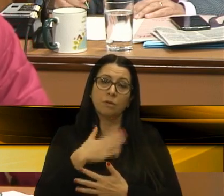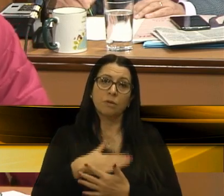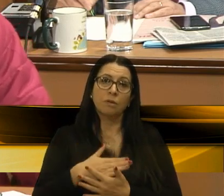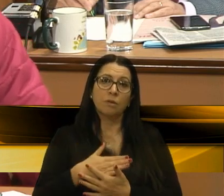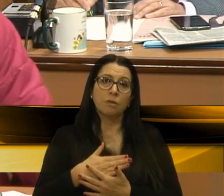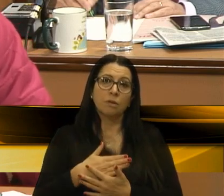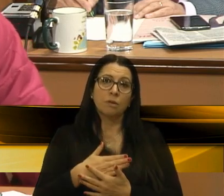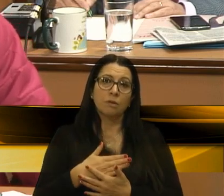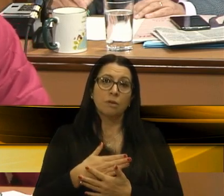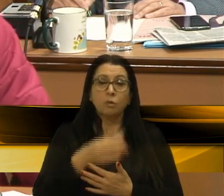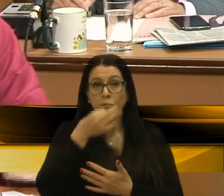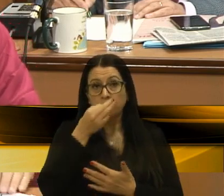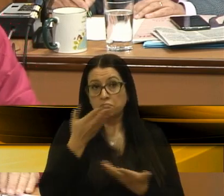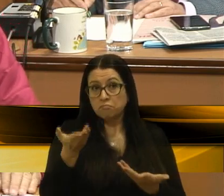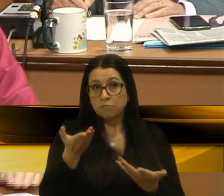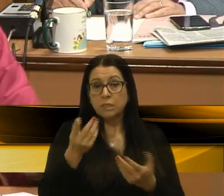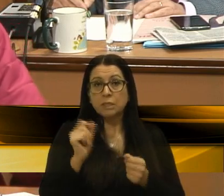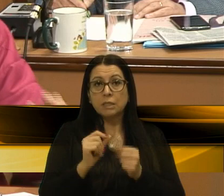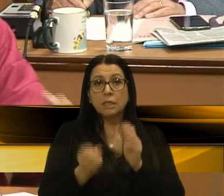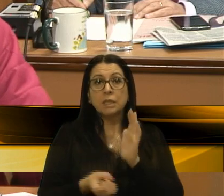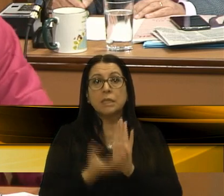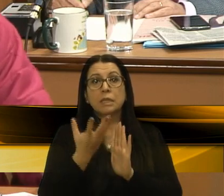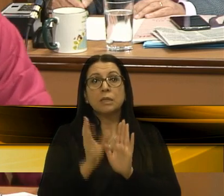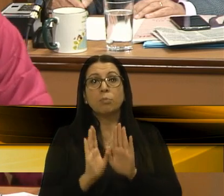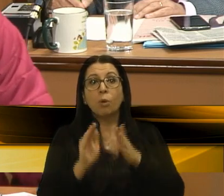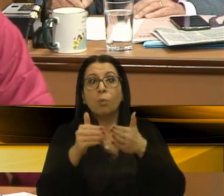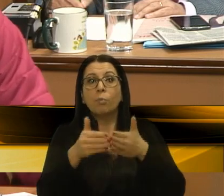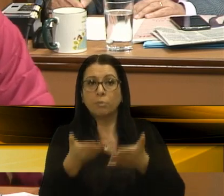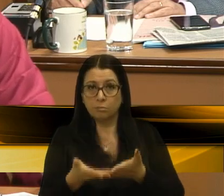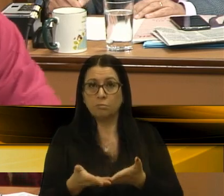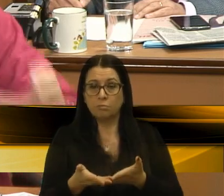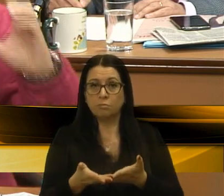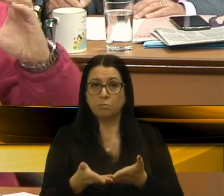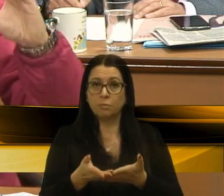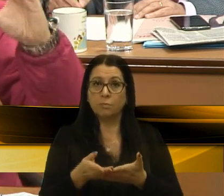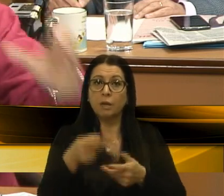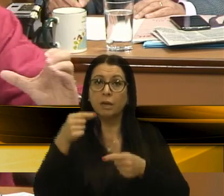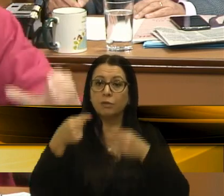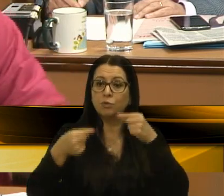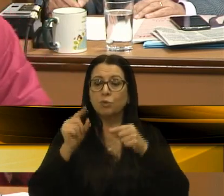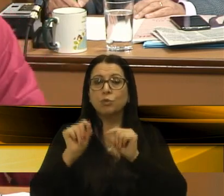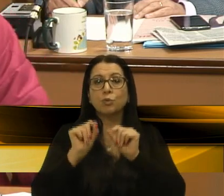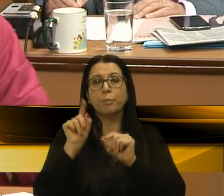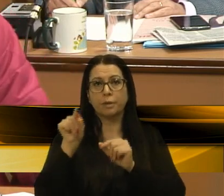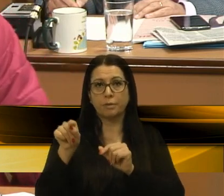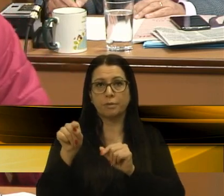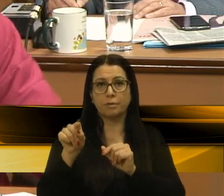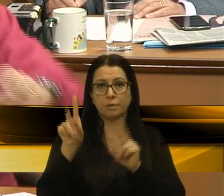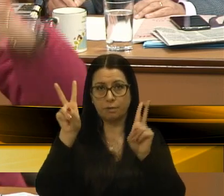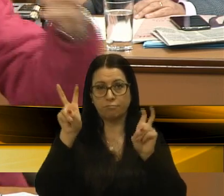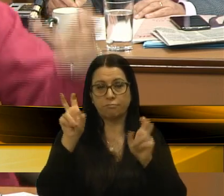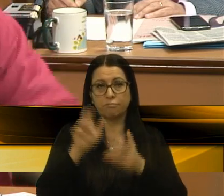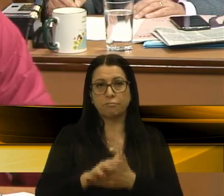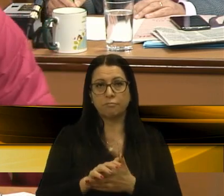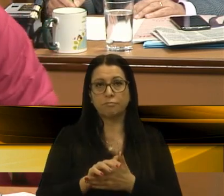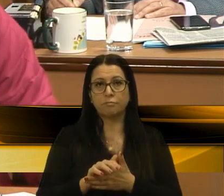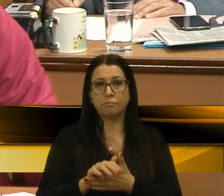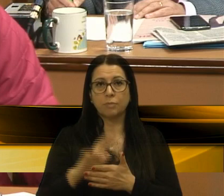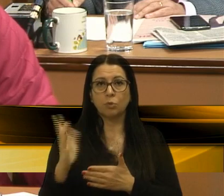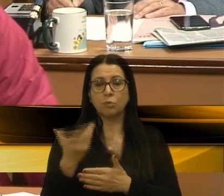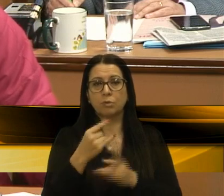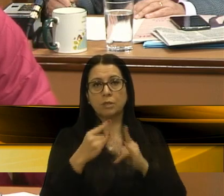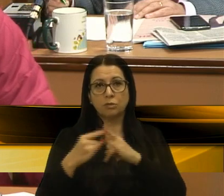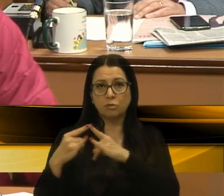sugestão de que se crie uma comissão para tratar especificamente desse assunto com as